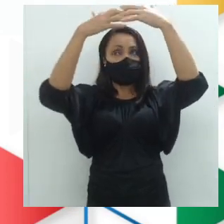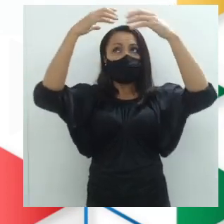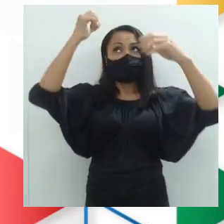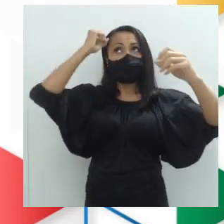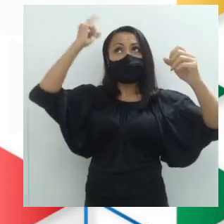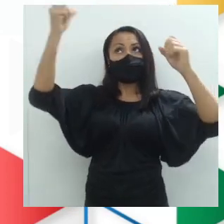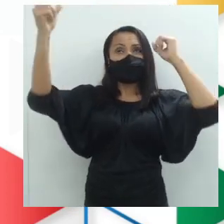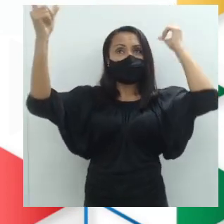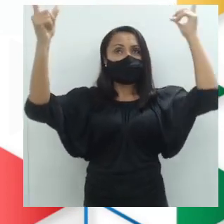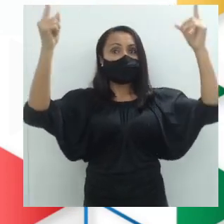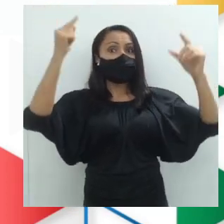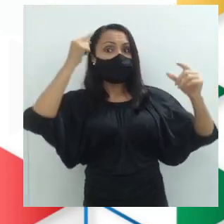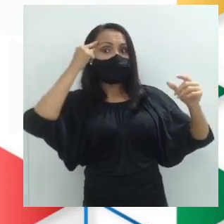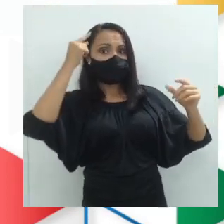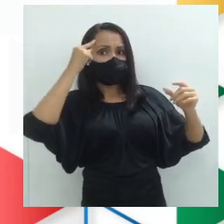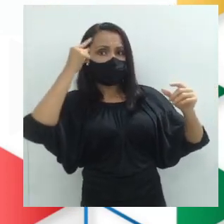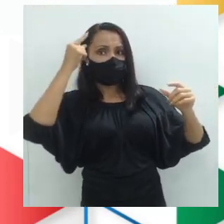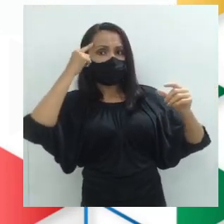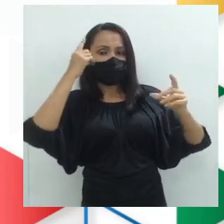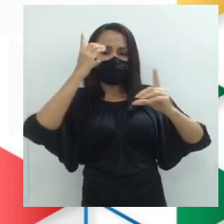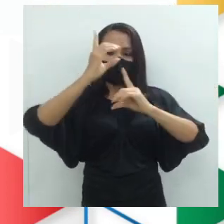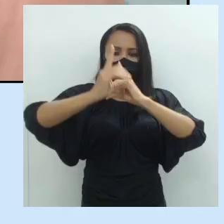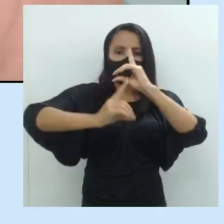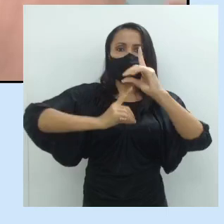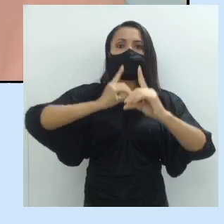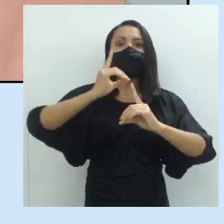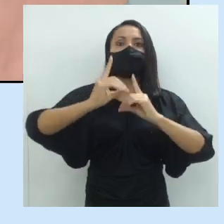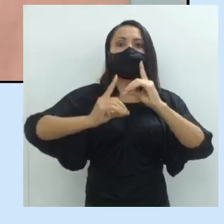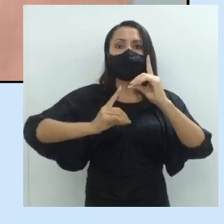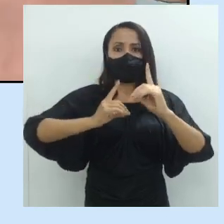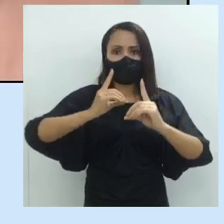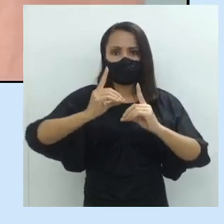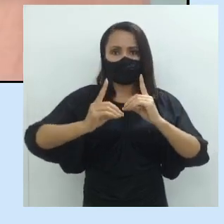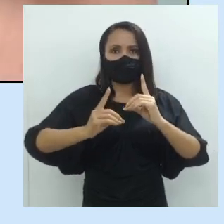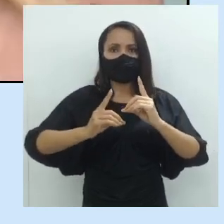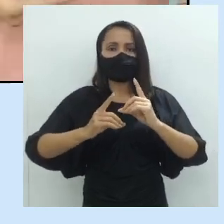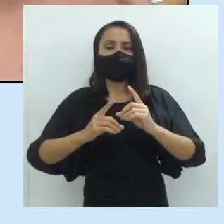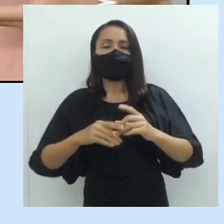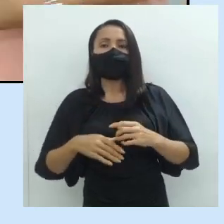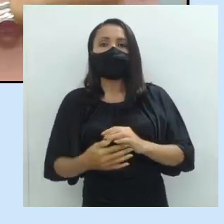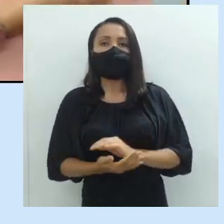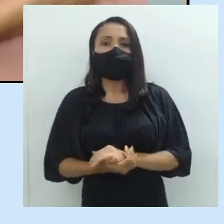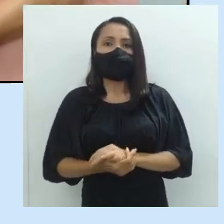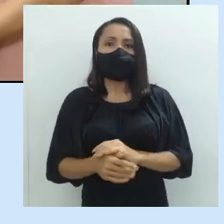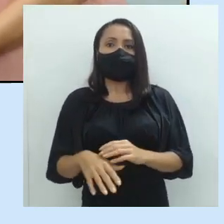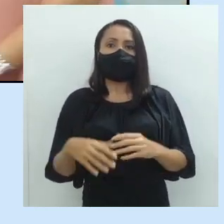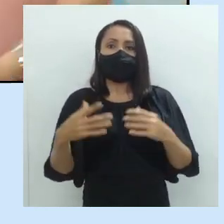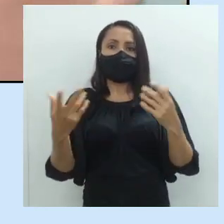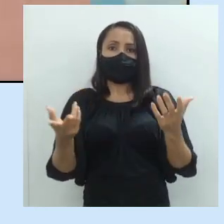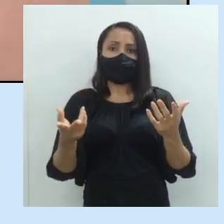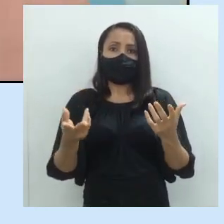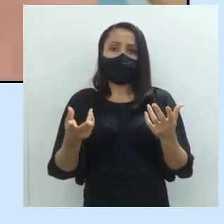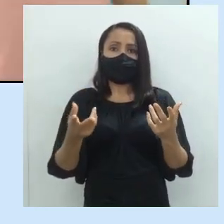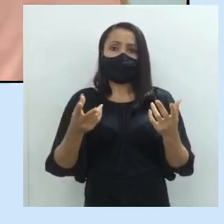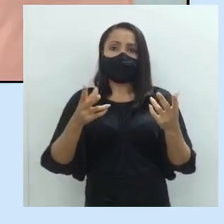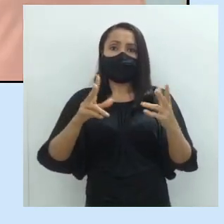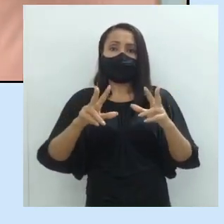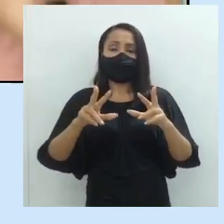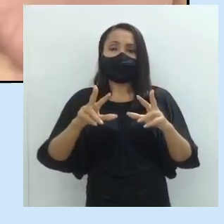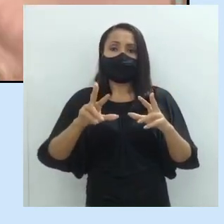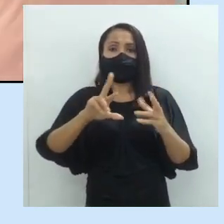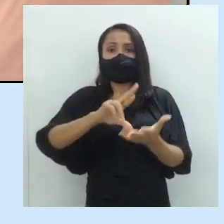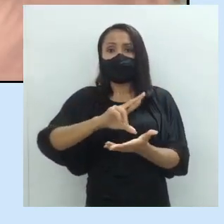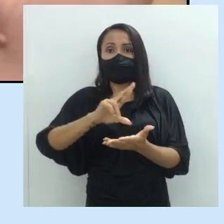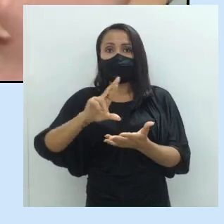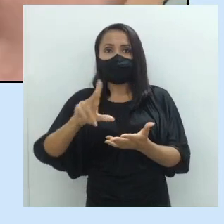do pensamento e há o diálogo. O diálogo, isso é um contraponto a H, diferente de